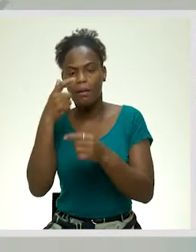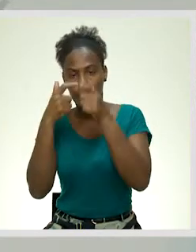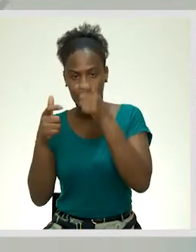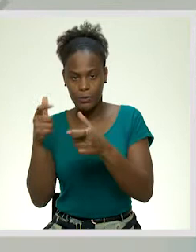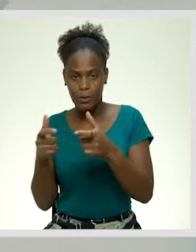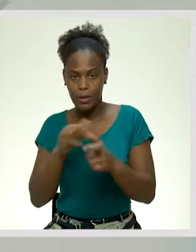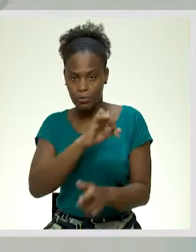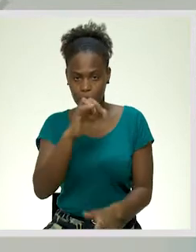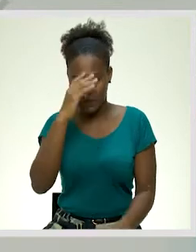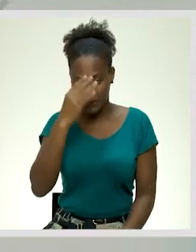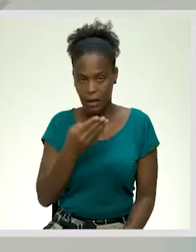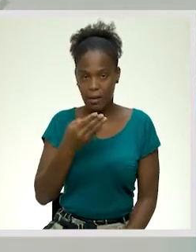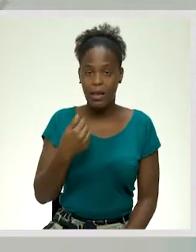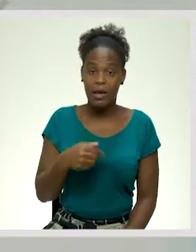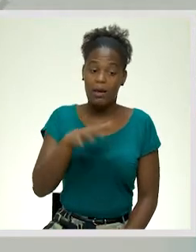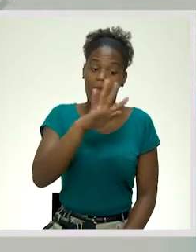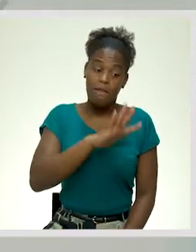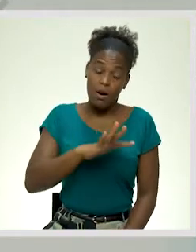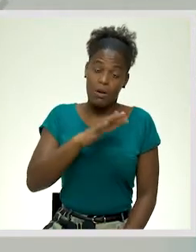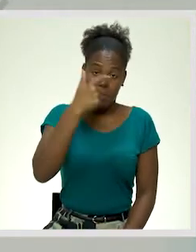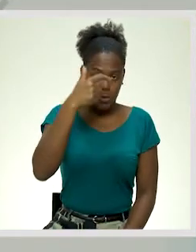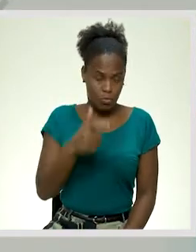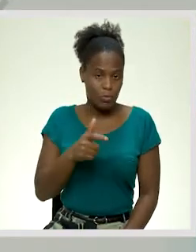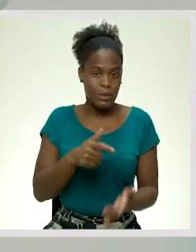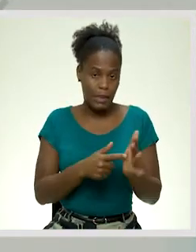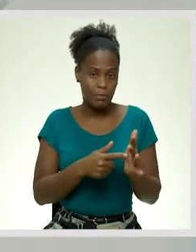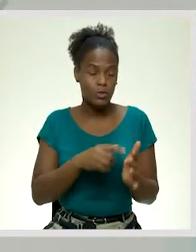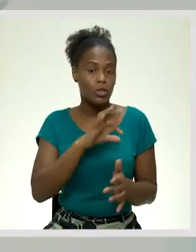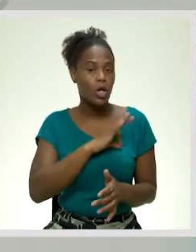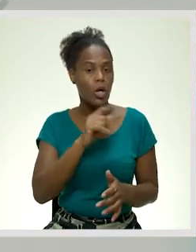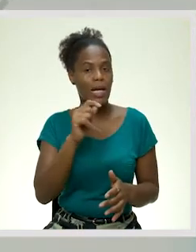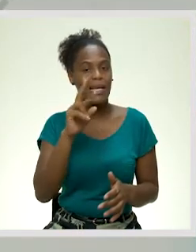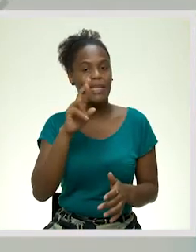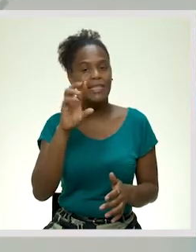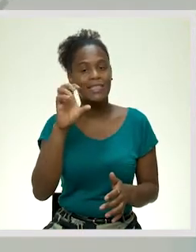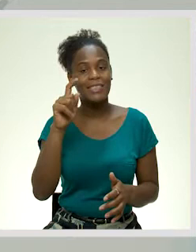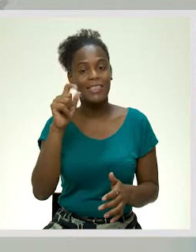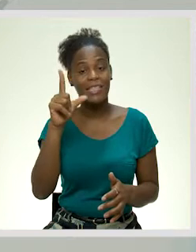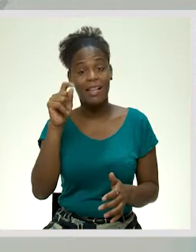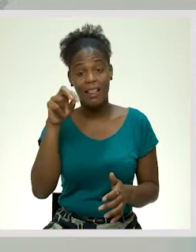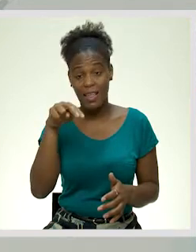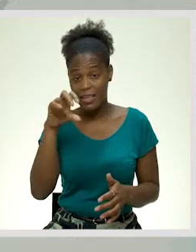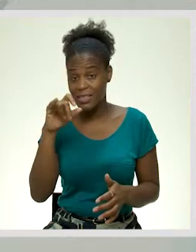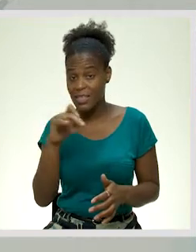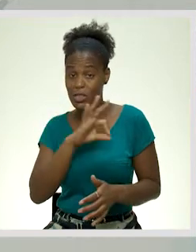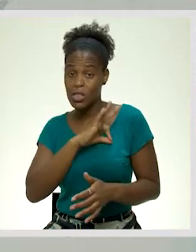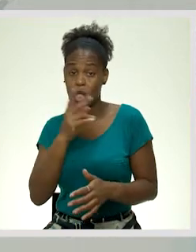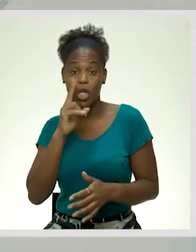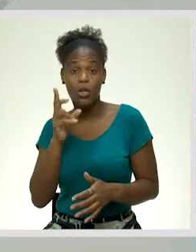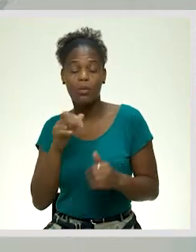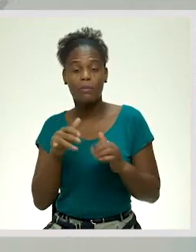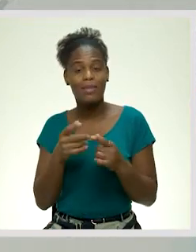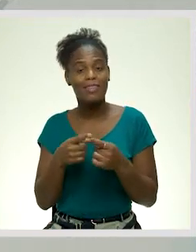sabem que tem uma forma civil, digamos, sua excelência, senhor diretor, por exemplo, mas é diferente